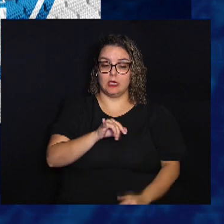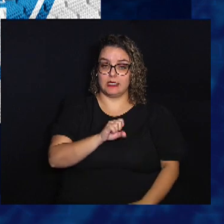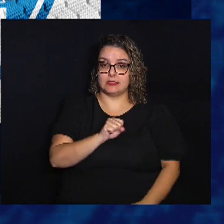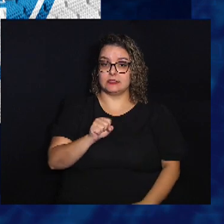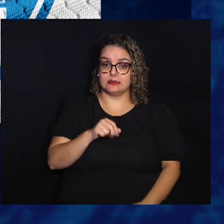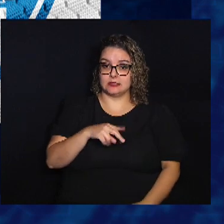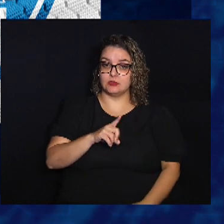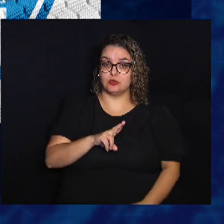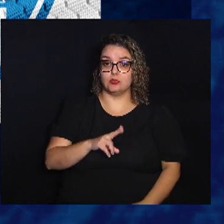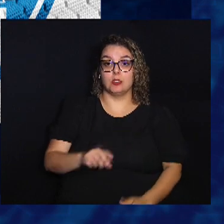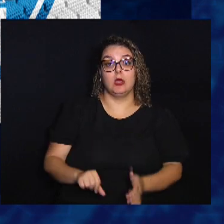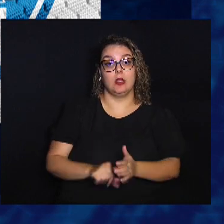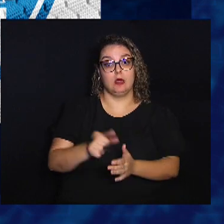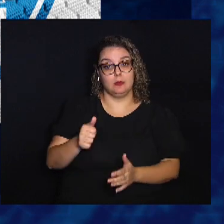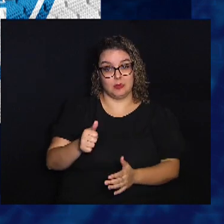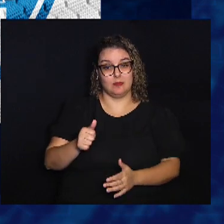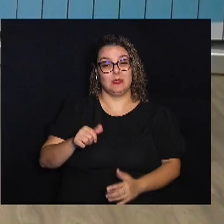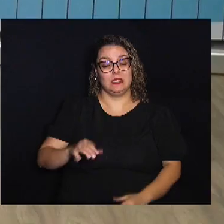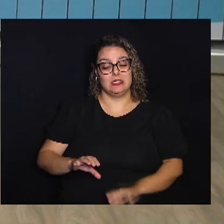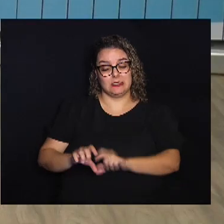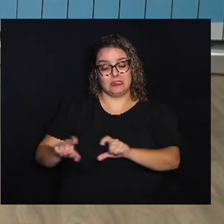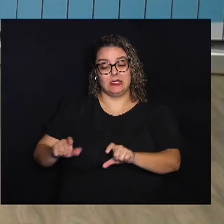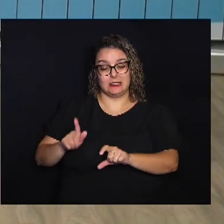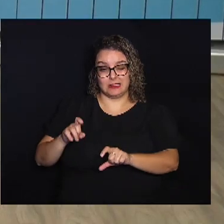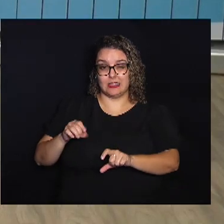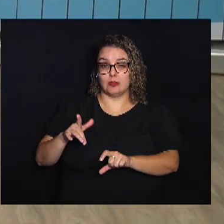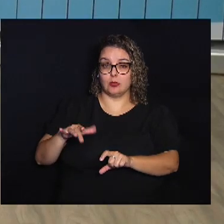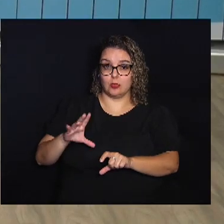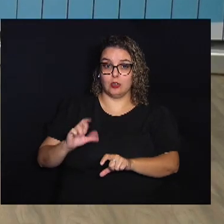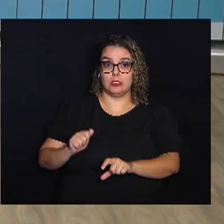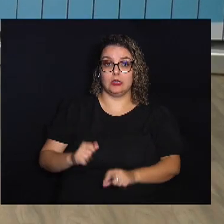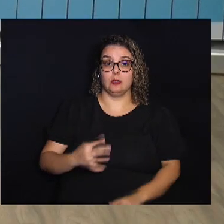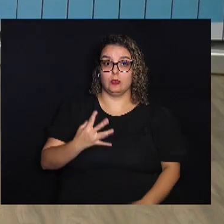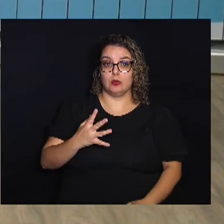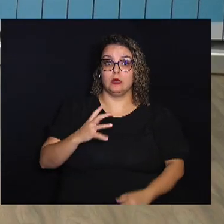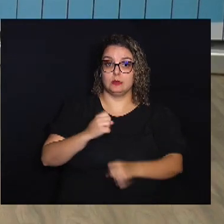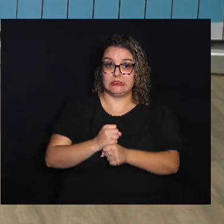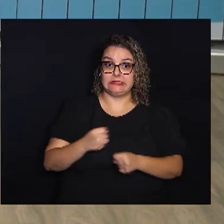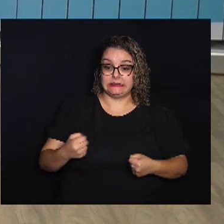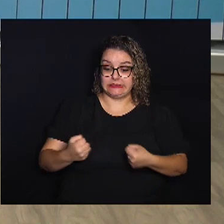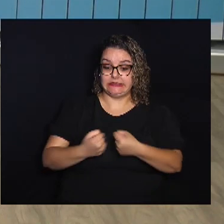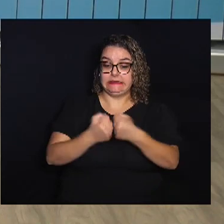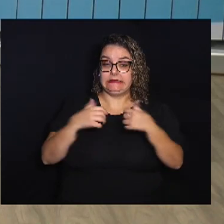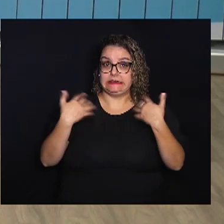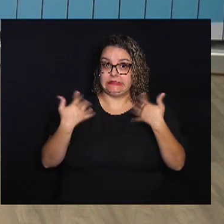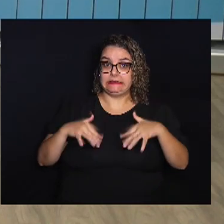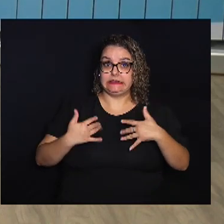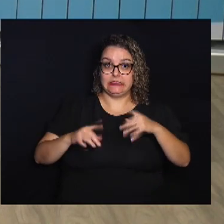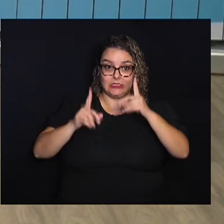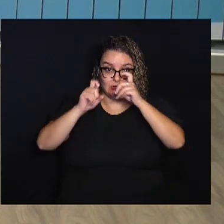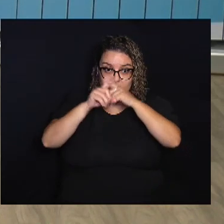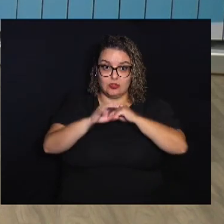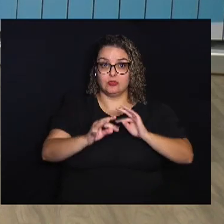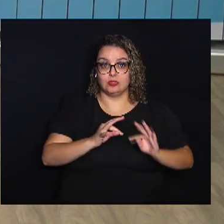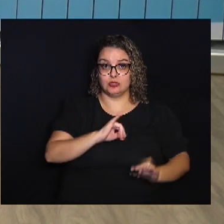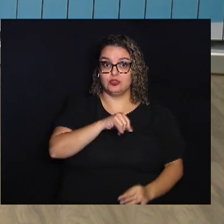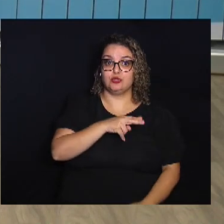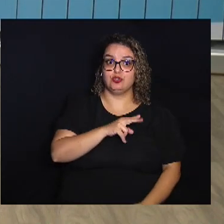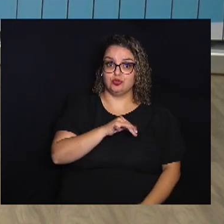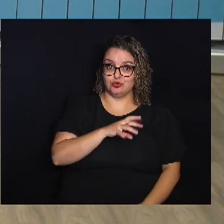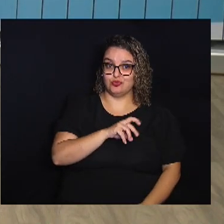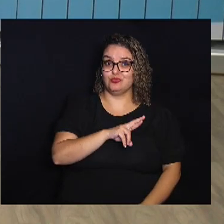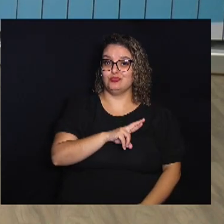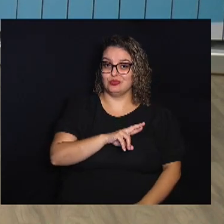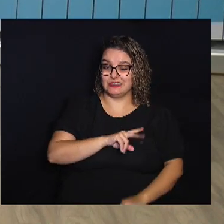primeira Equipe da zona Da degola Com quatro pontos Confronto direto E muito difícil O técnico Júnior Rocha Tem